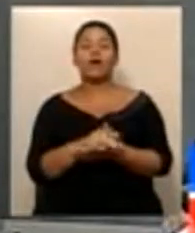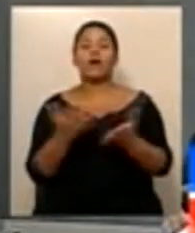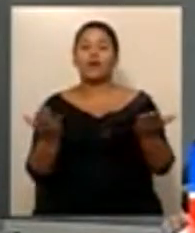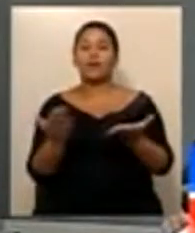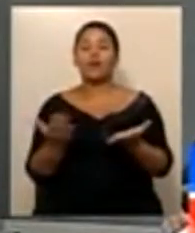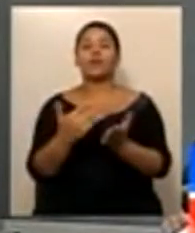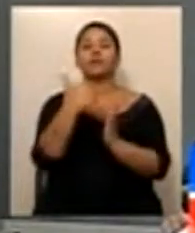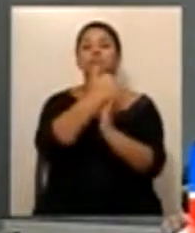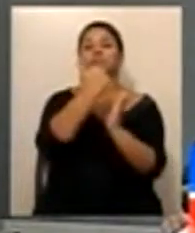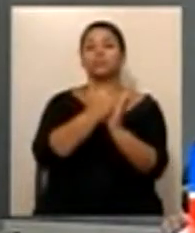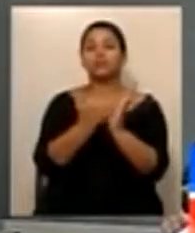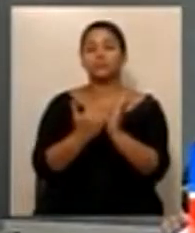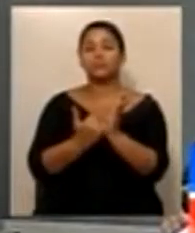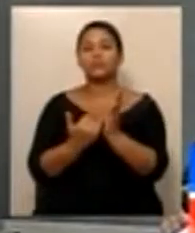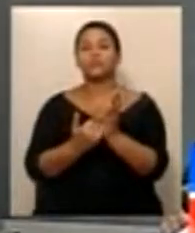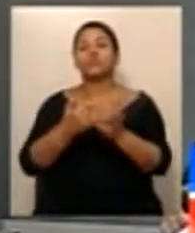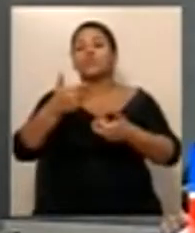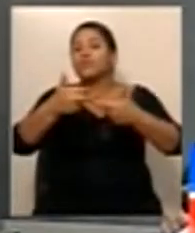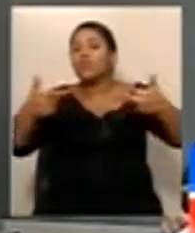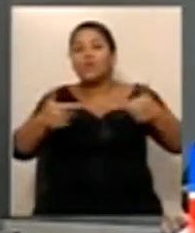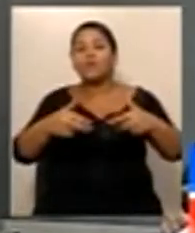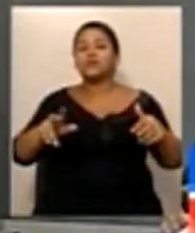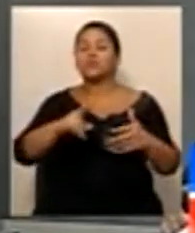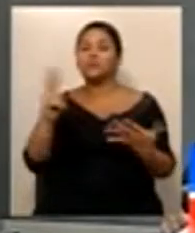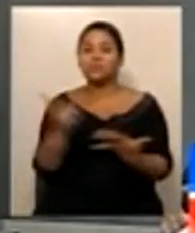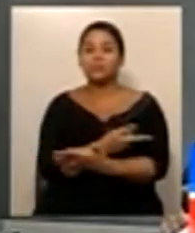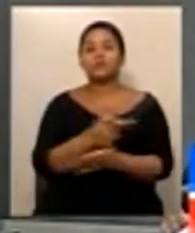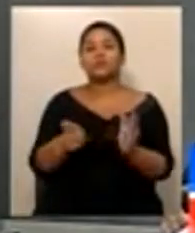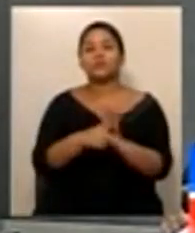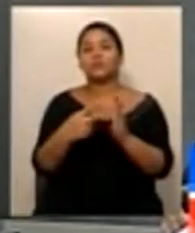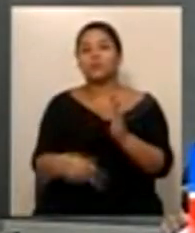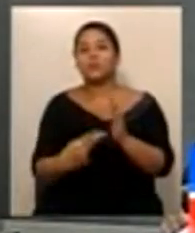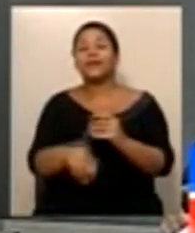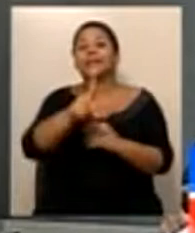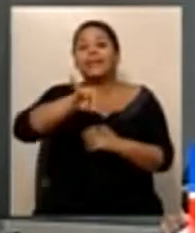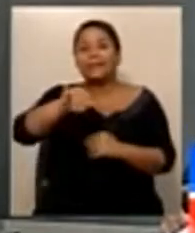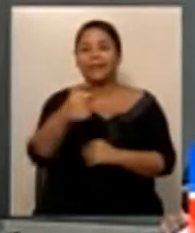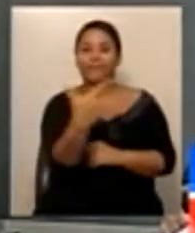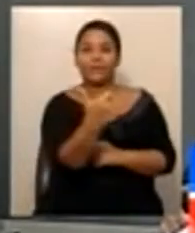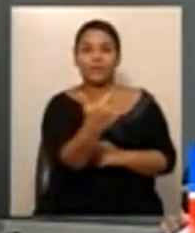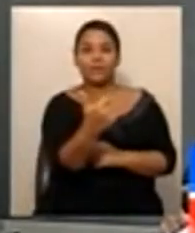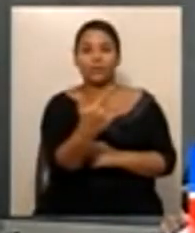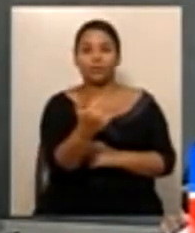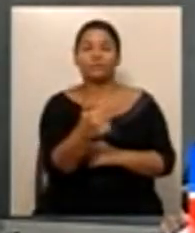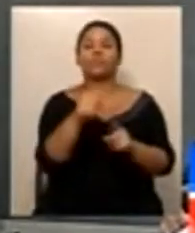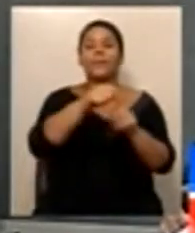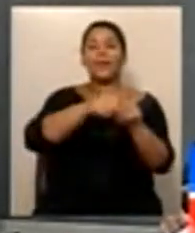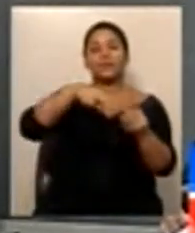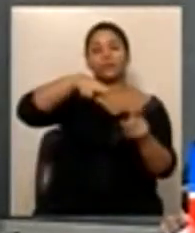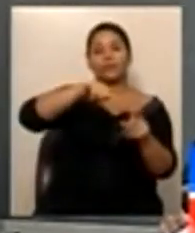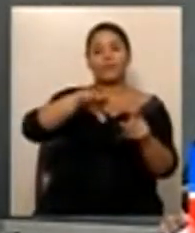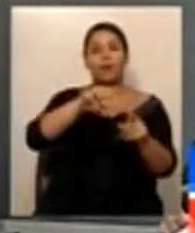149, barra 2013, da sessão do dia 21 de maio de 2013.